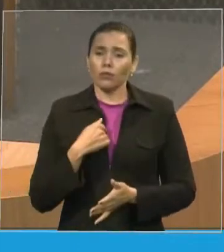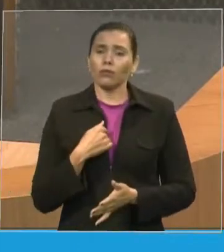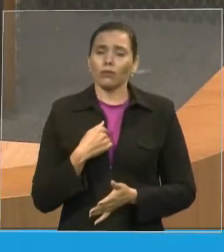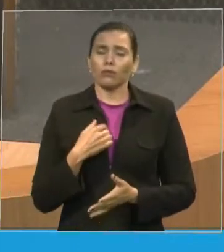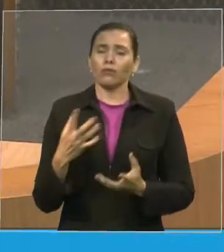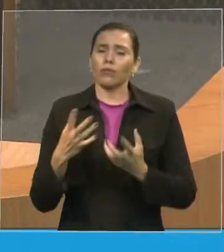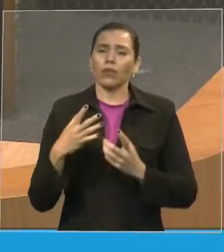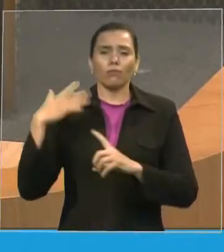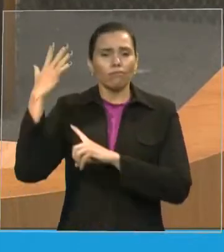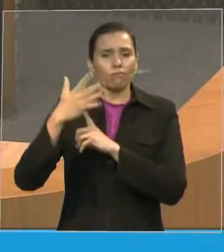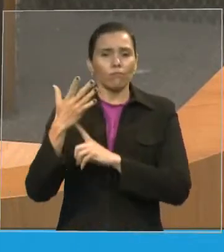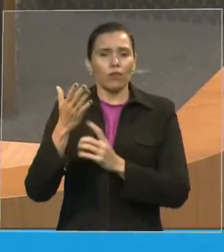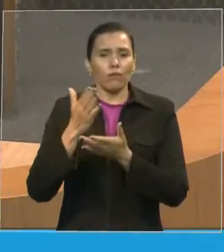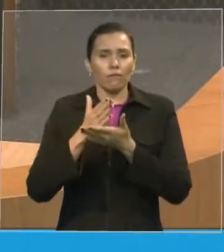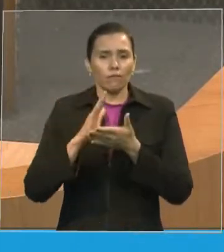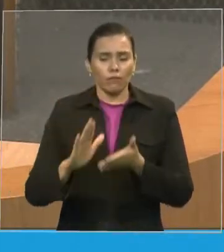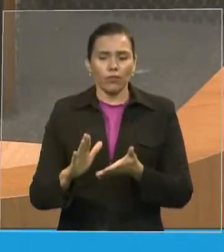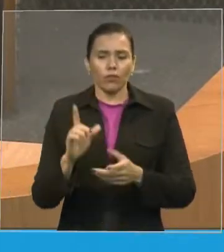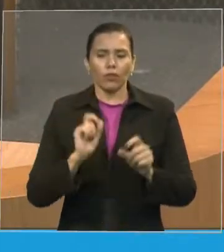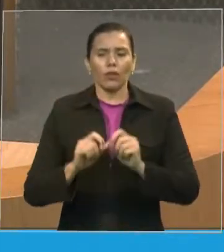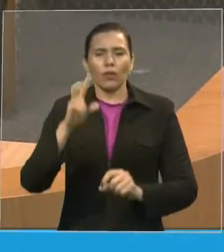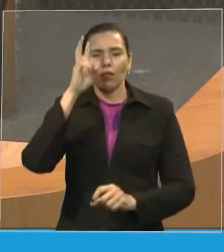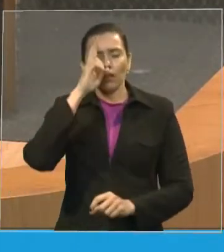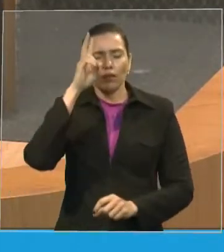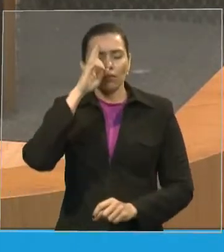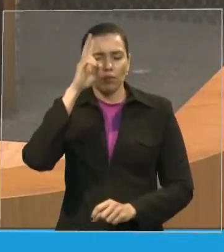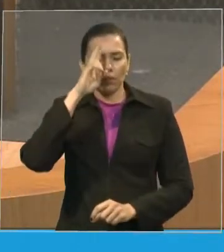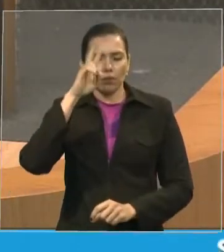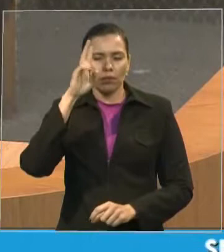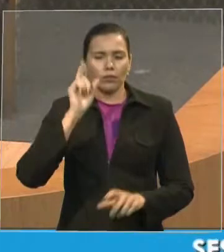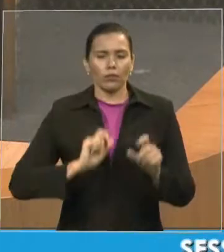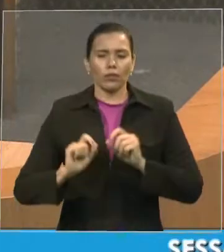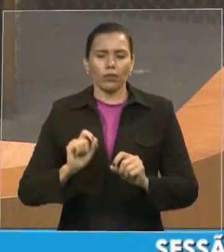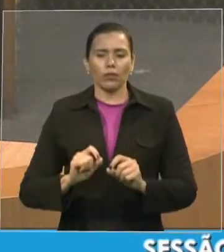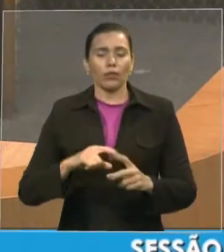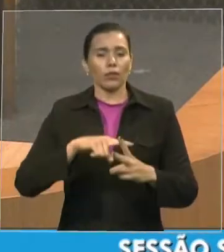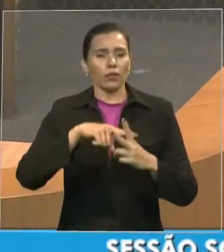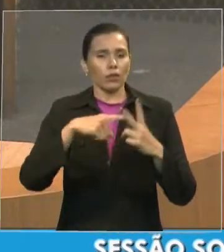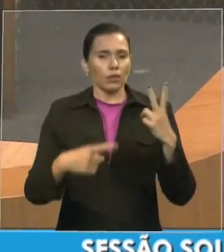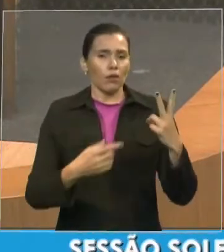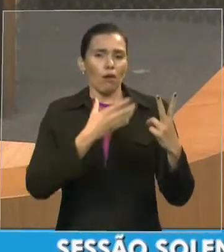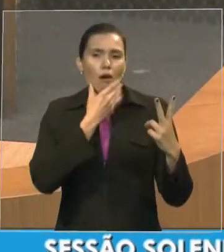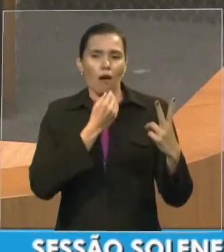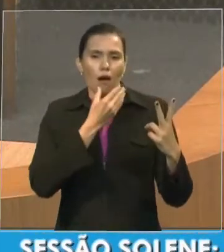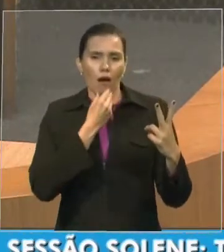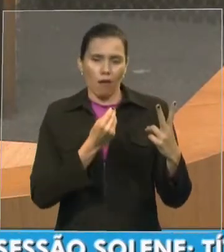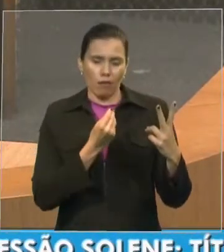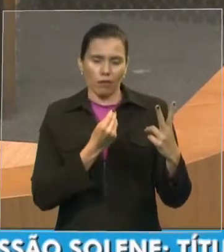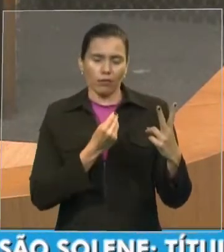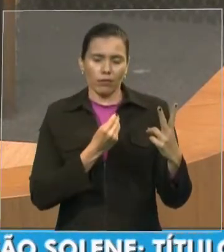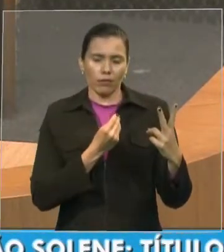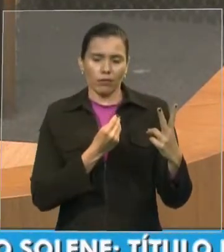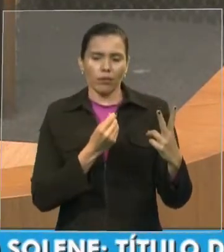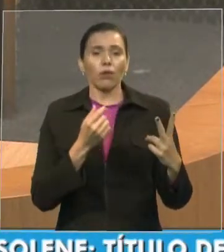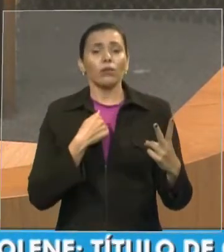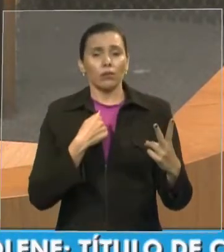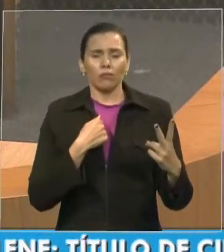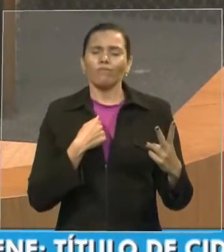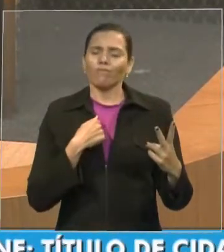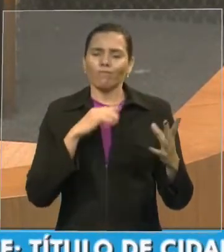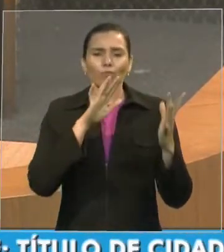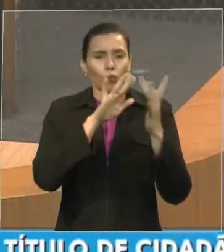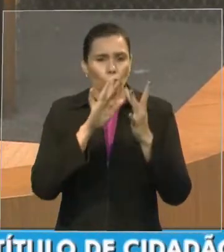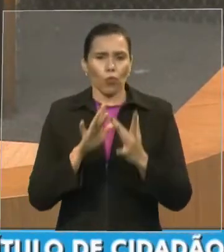lembrando a memória de dois homens que eu pude conviver com